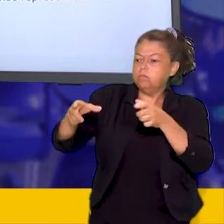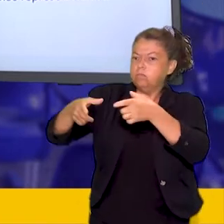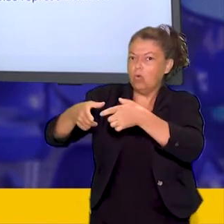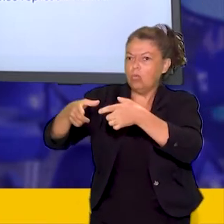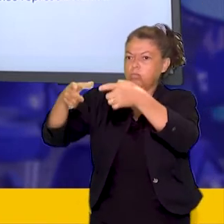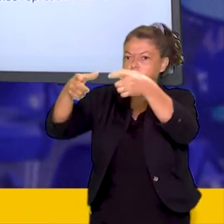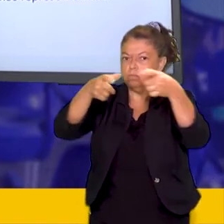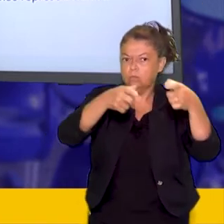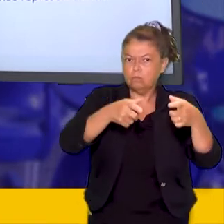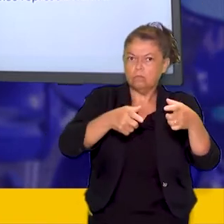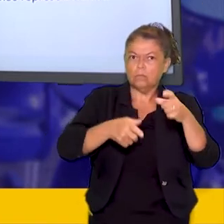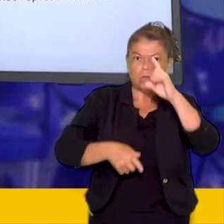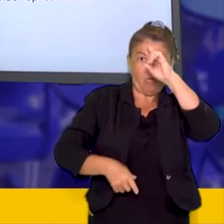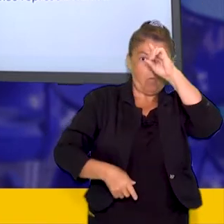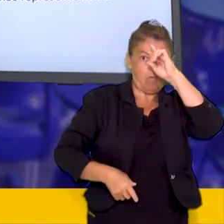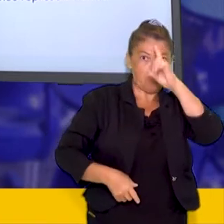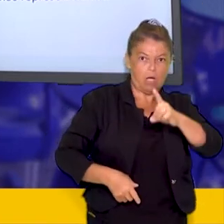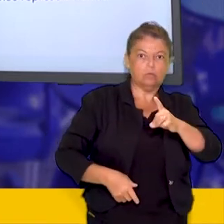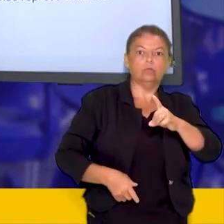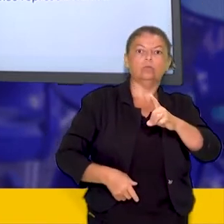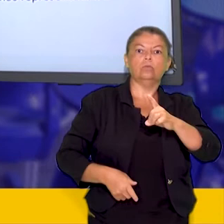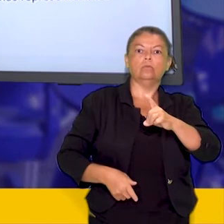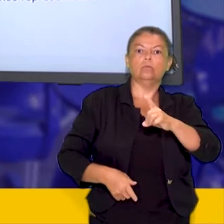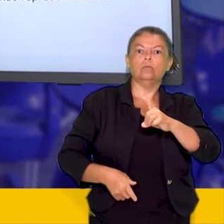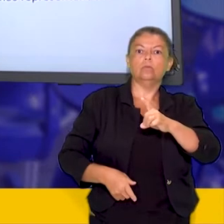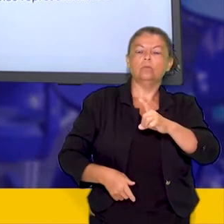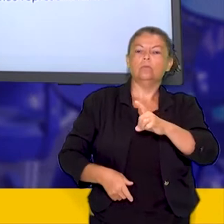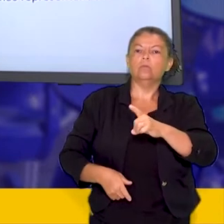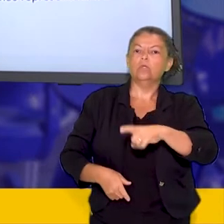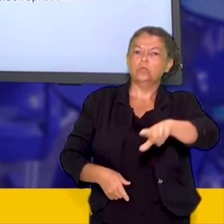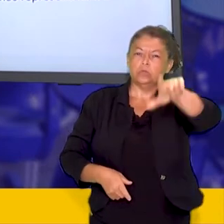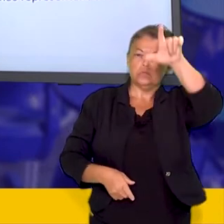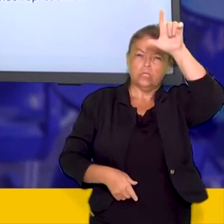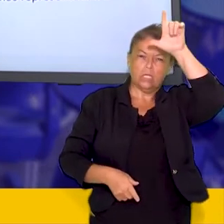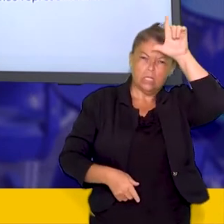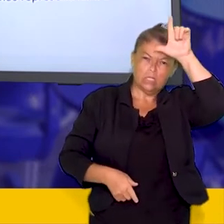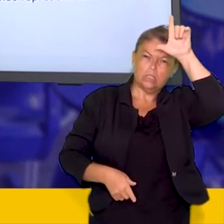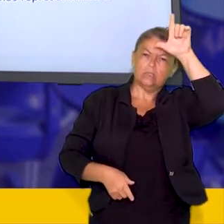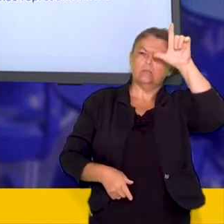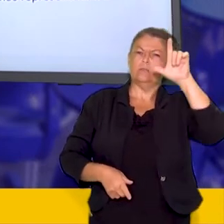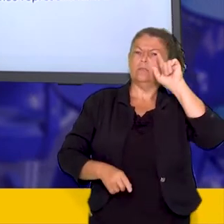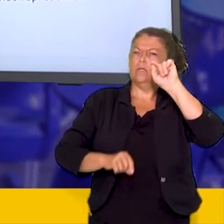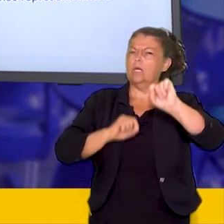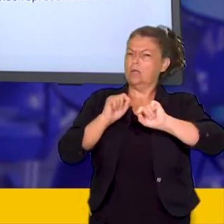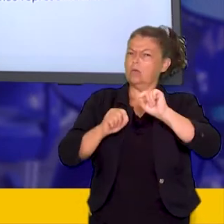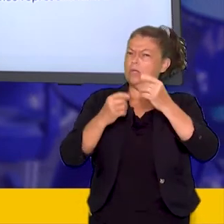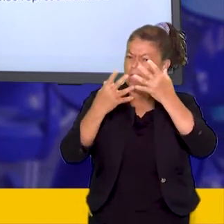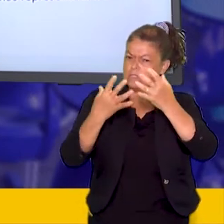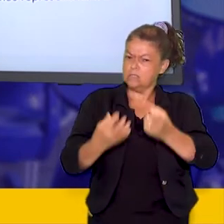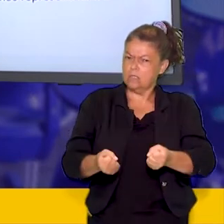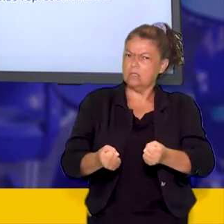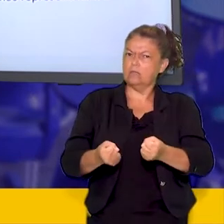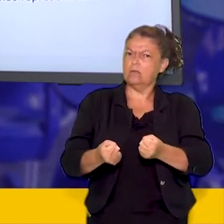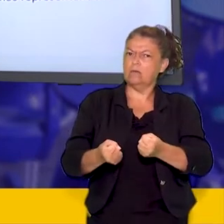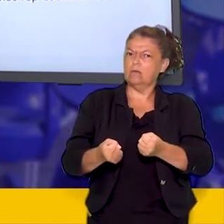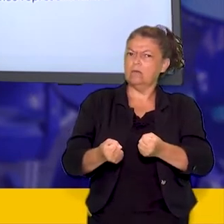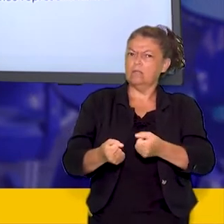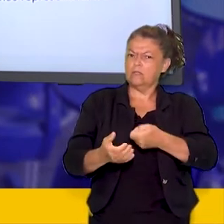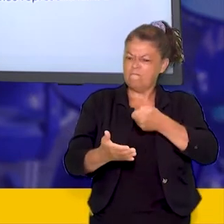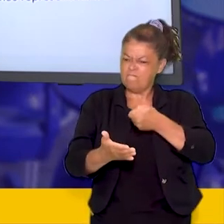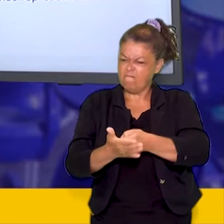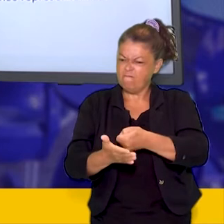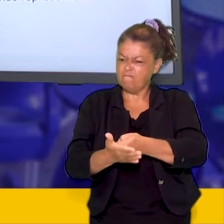dos coronéis. As decisões políticas eram cumpridas através da pressão e da